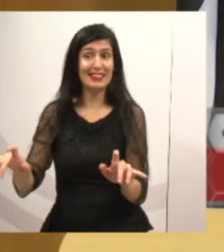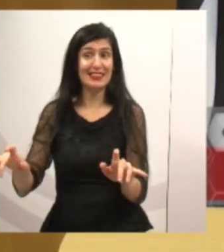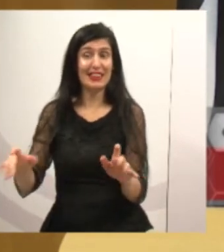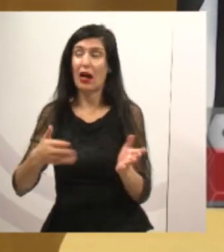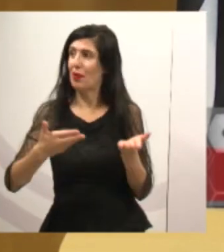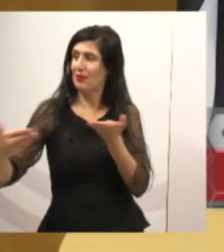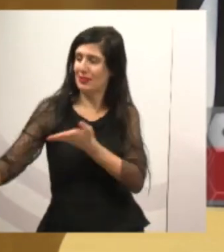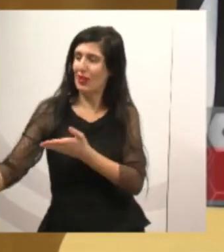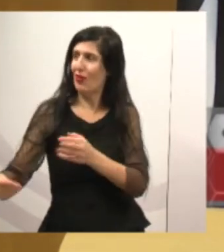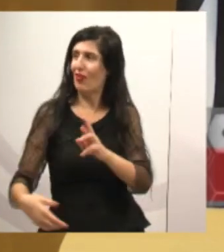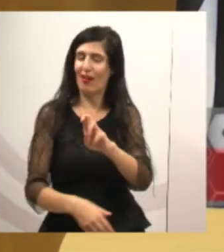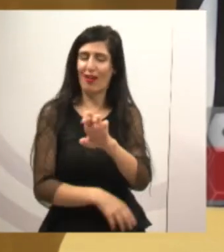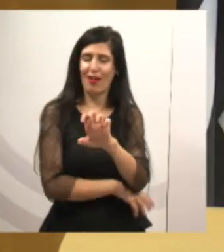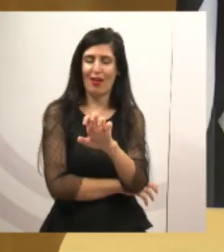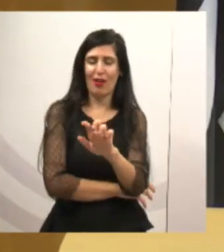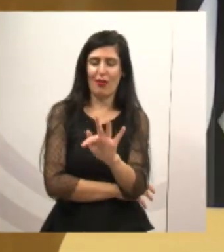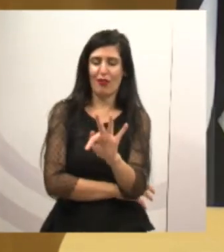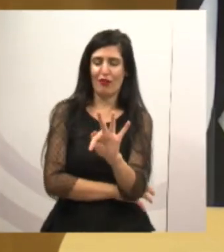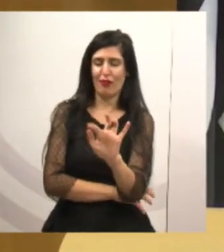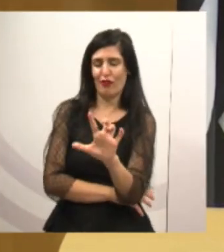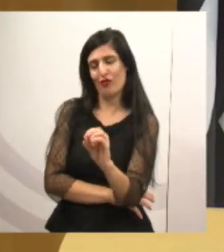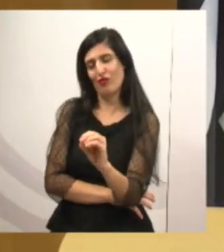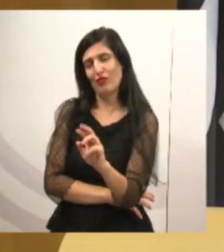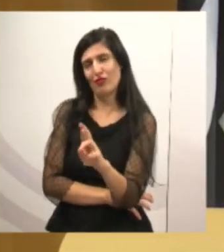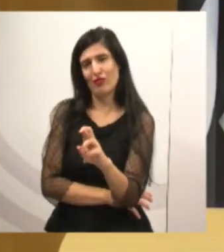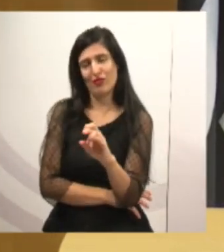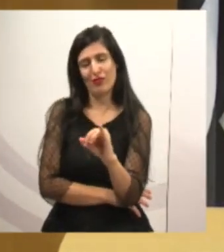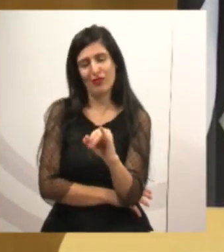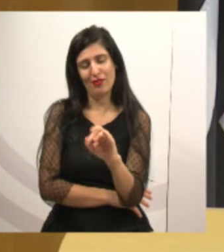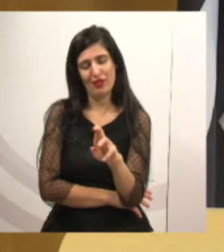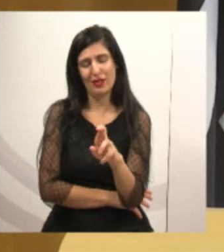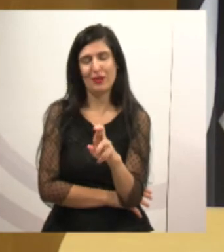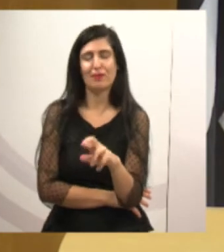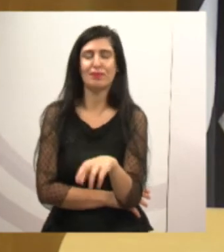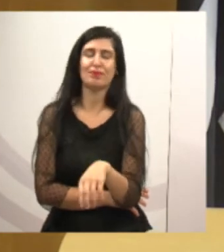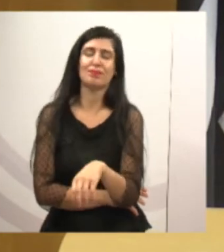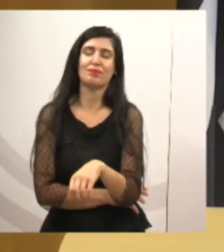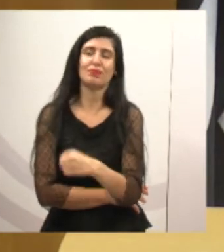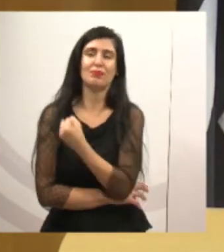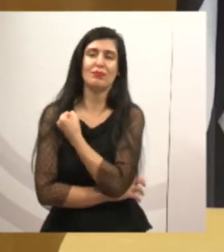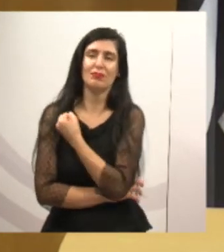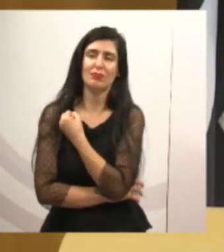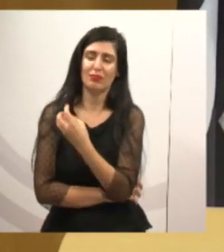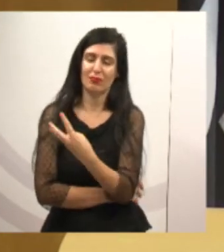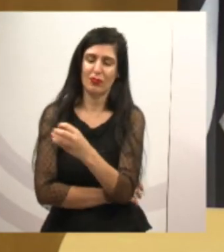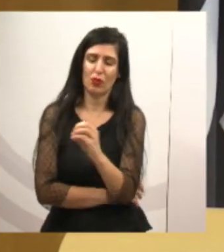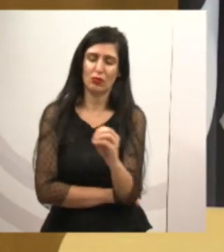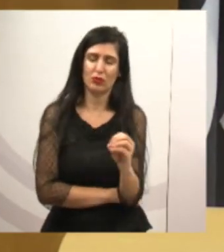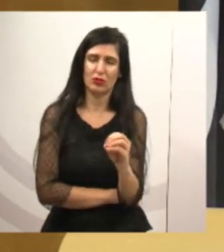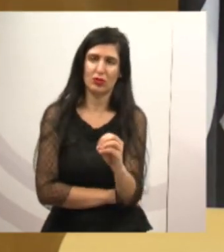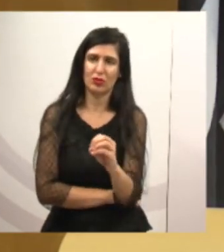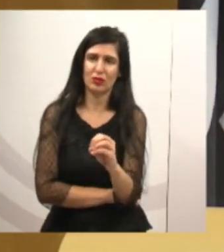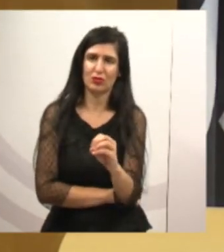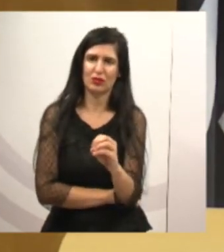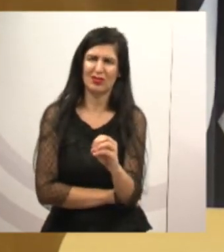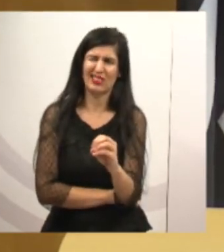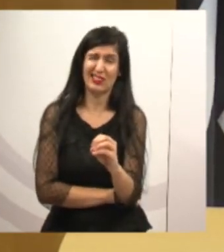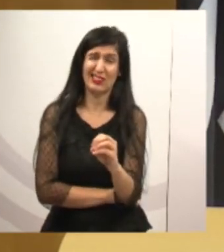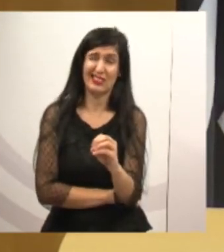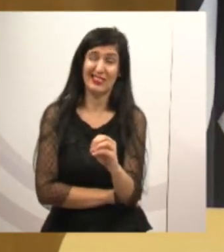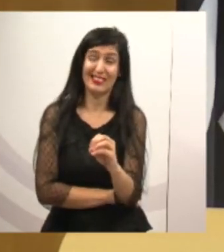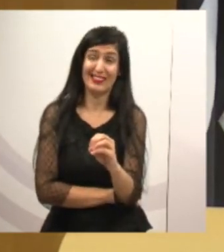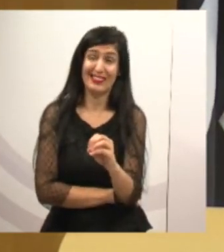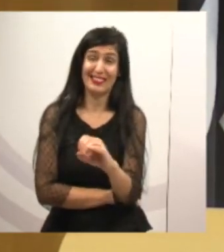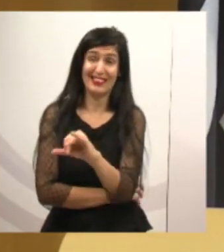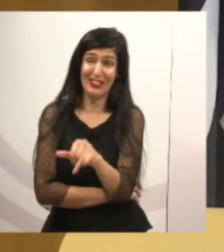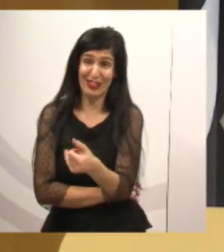O Reflori é um clube ali na Avenida São Mateus, número 400, no Jardim São José, aqui em Jacareí, no